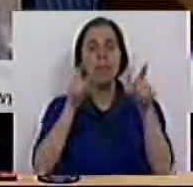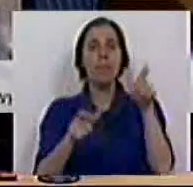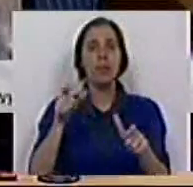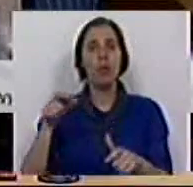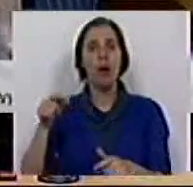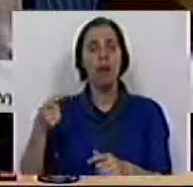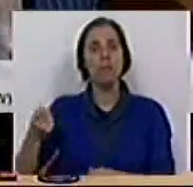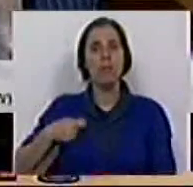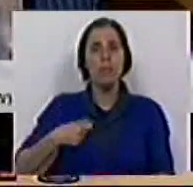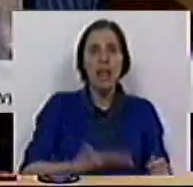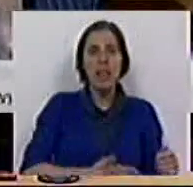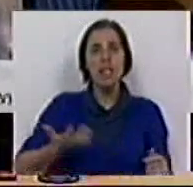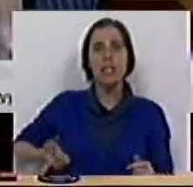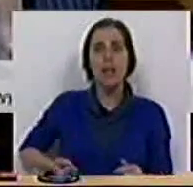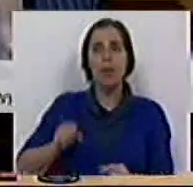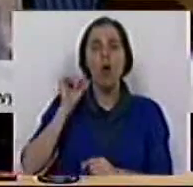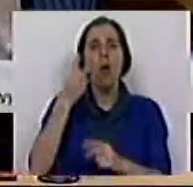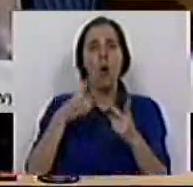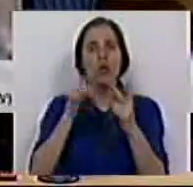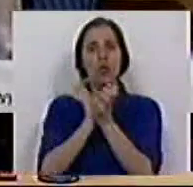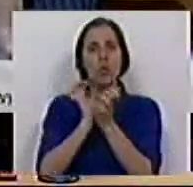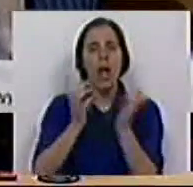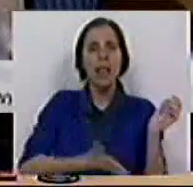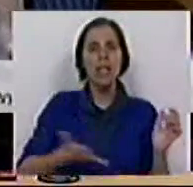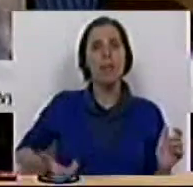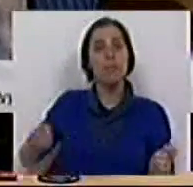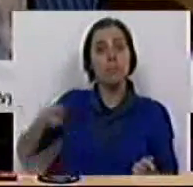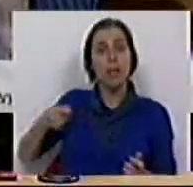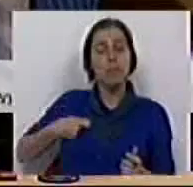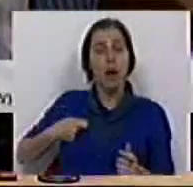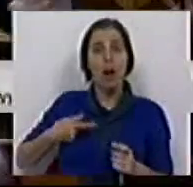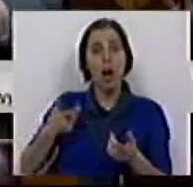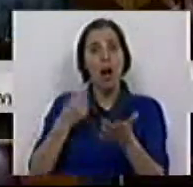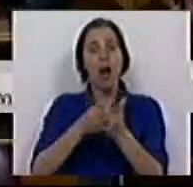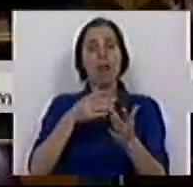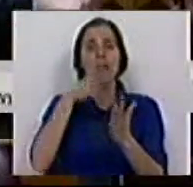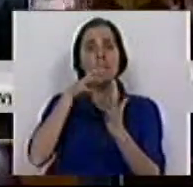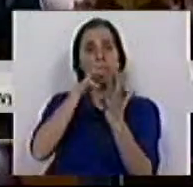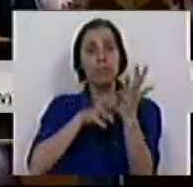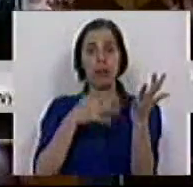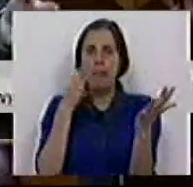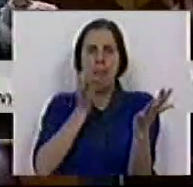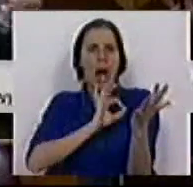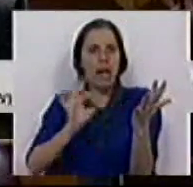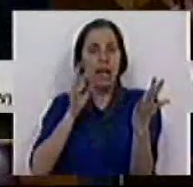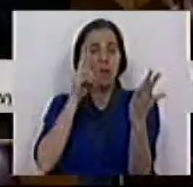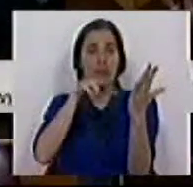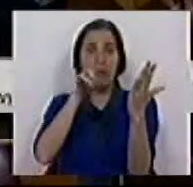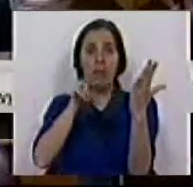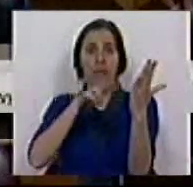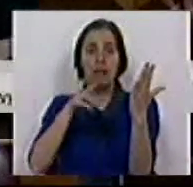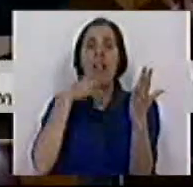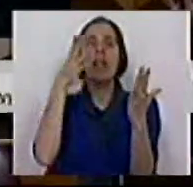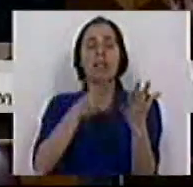estivessem a receber subsídio de desemprego ou subsídio social de desemprego. Aliás, a exposição de motivos é magnífica, porque